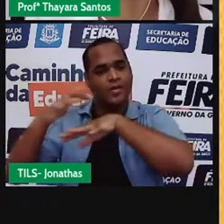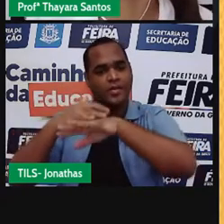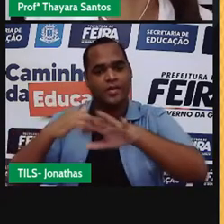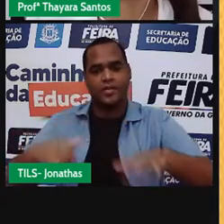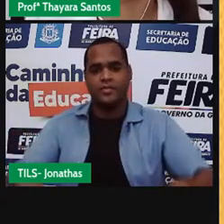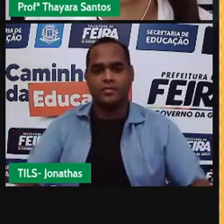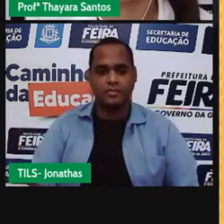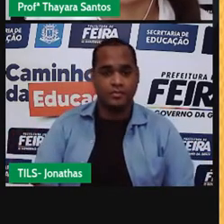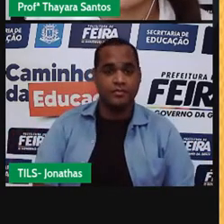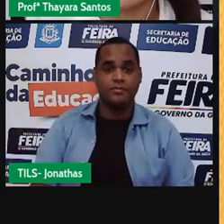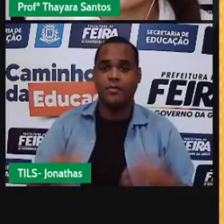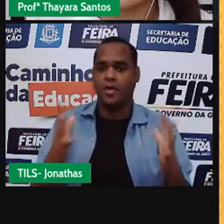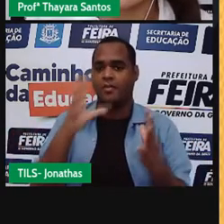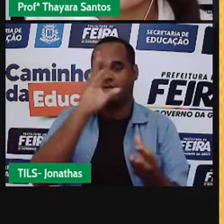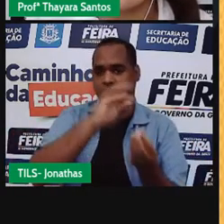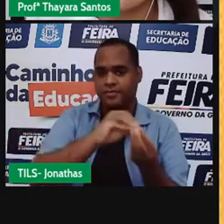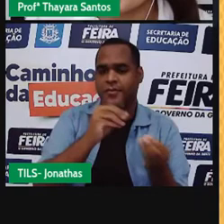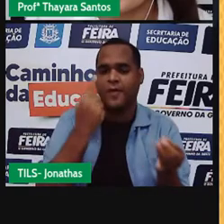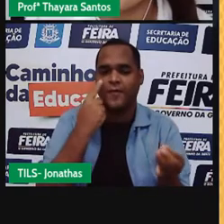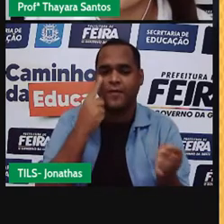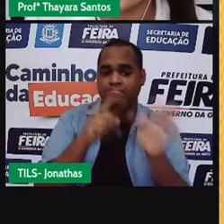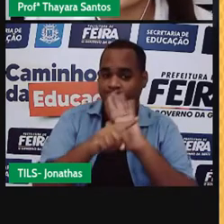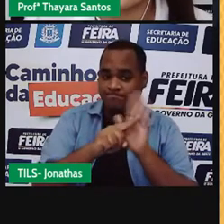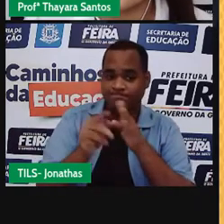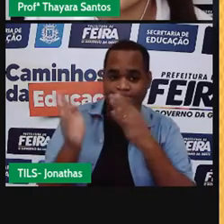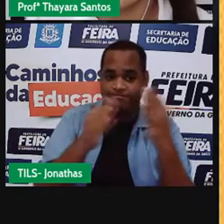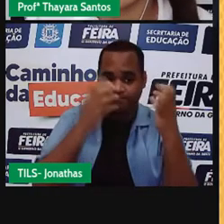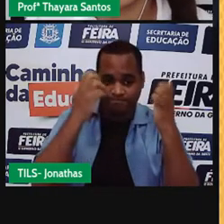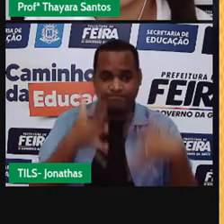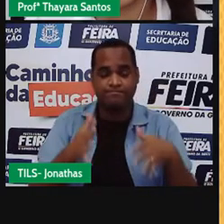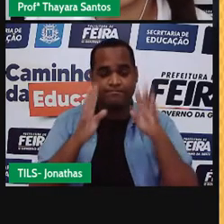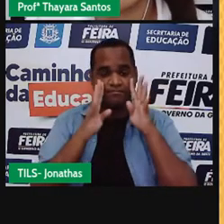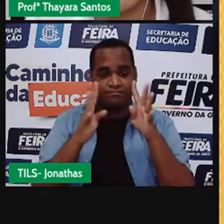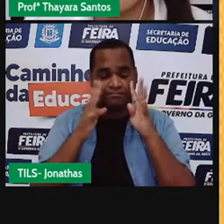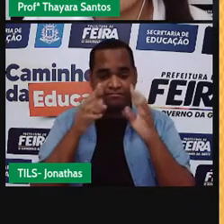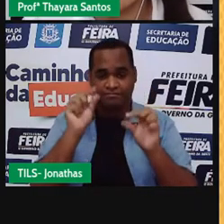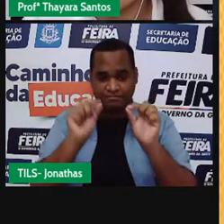Agora vamos para o resumo com esse videozinho aqui. Preste atenção aí.